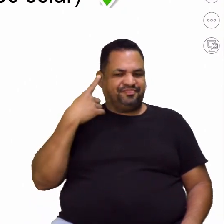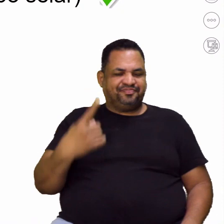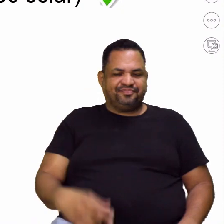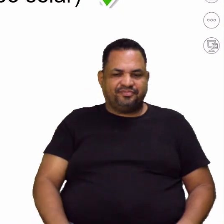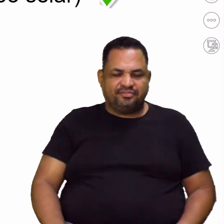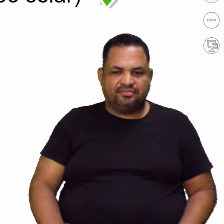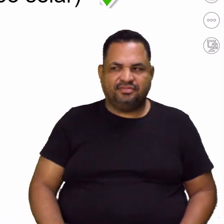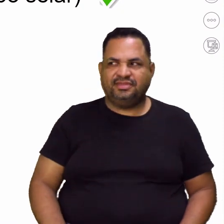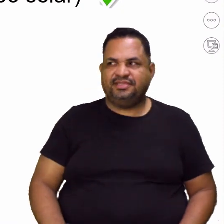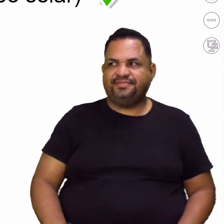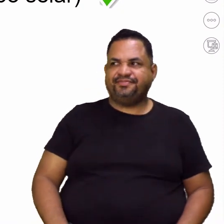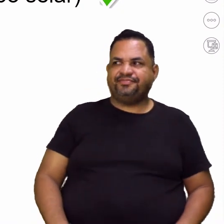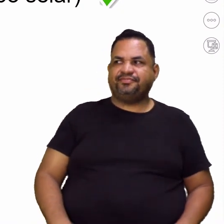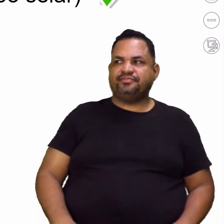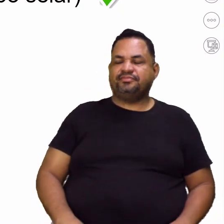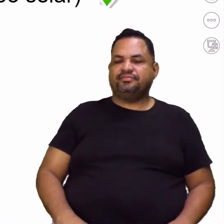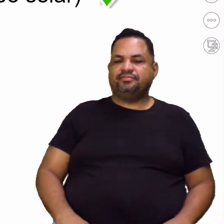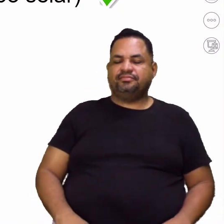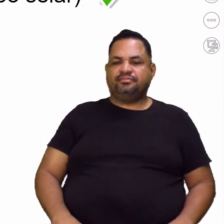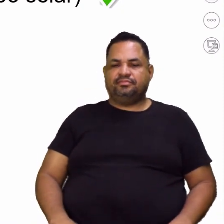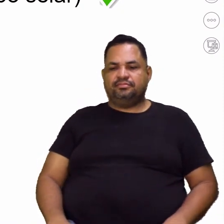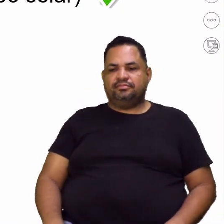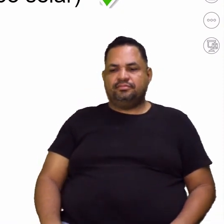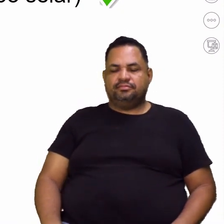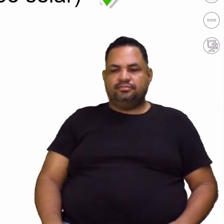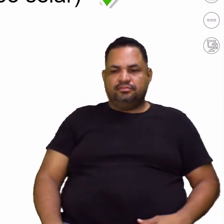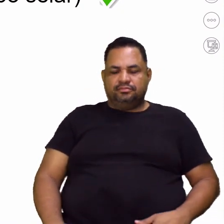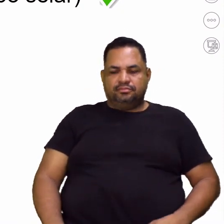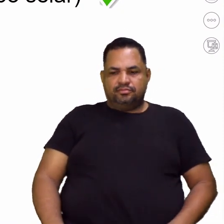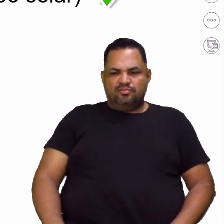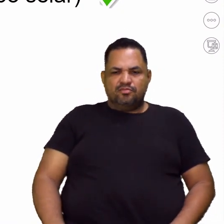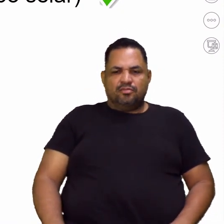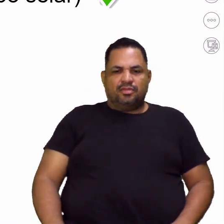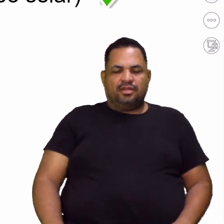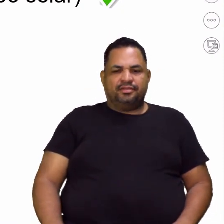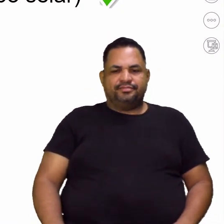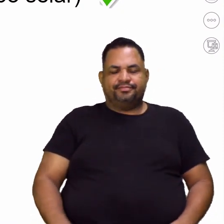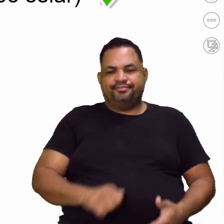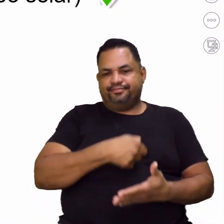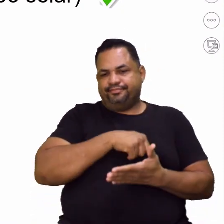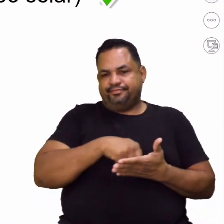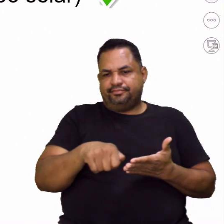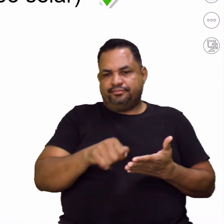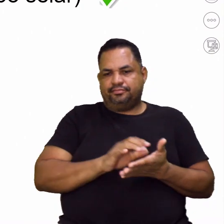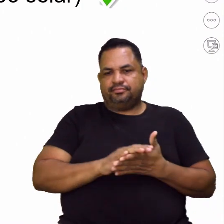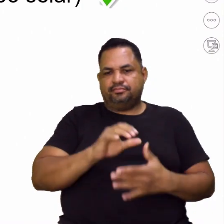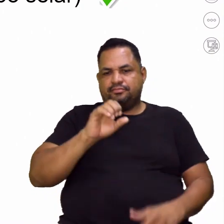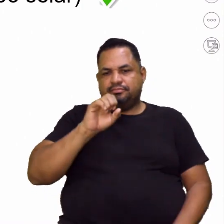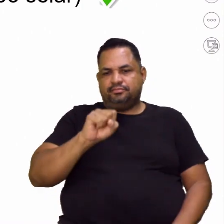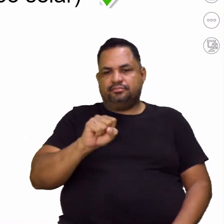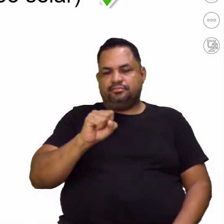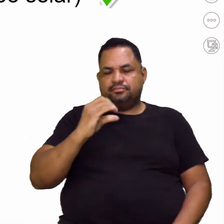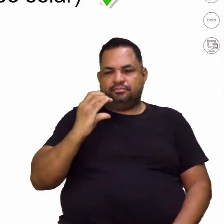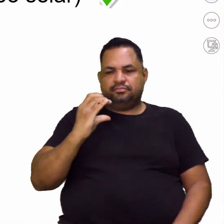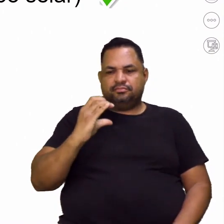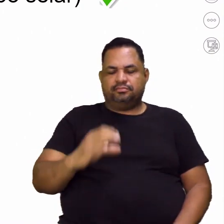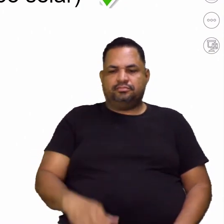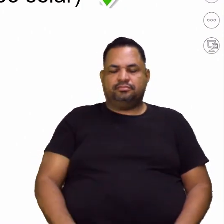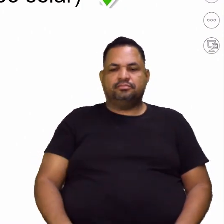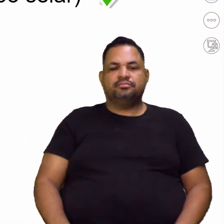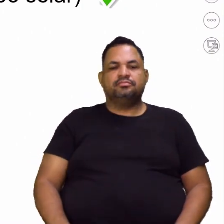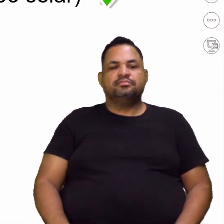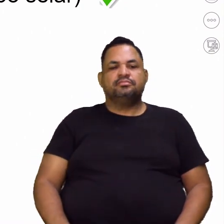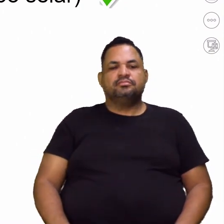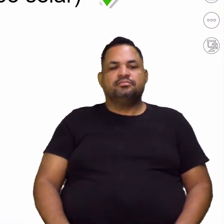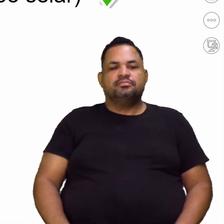ser a mesma pronúncia do outro aqui. Acender e acender. Só que é escrito aqui, ó. O SC. Agora,